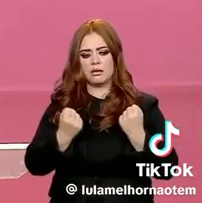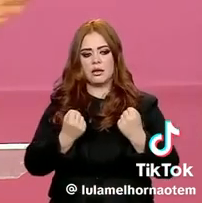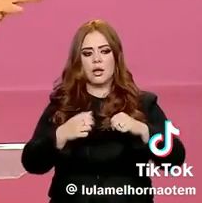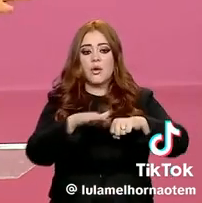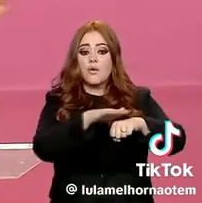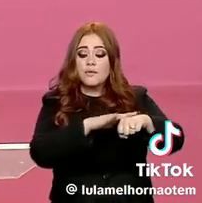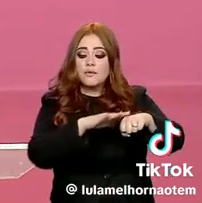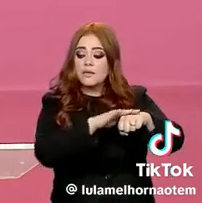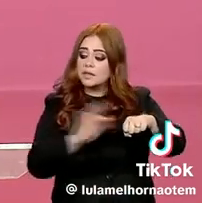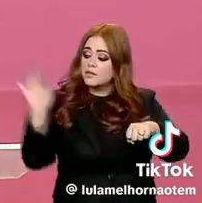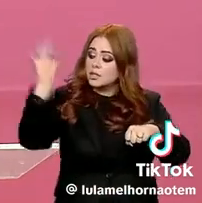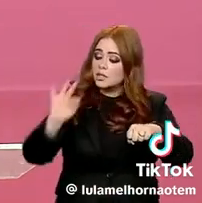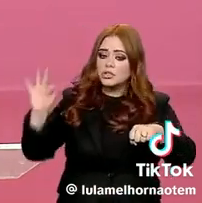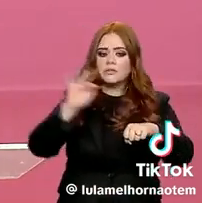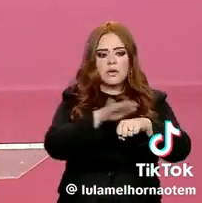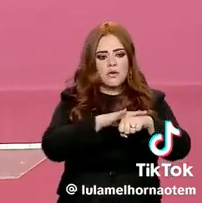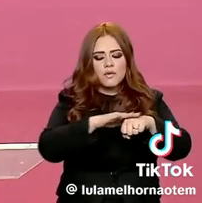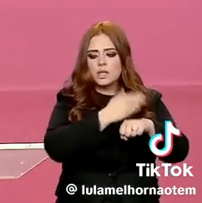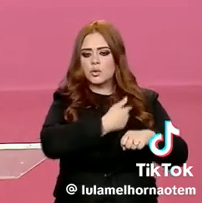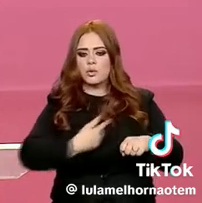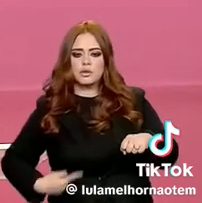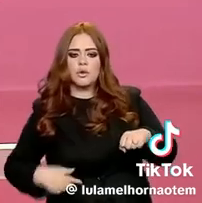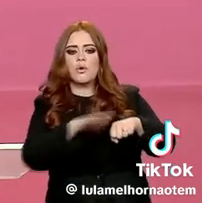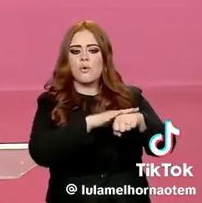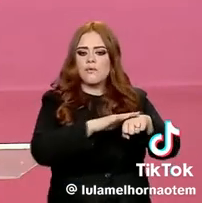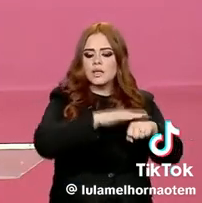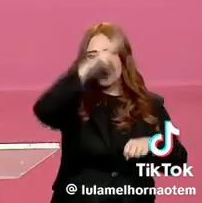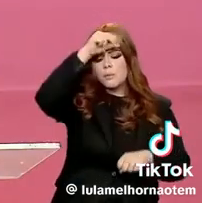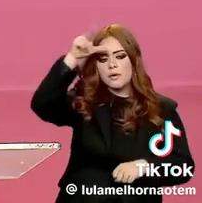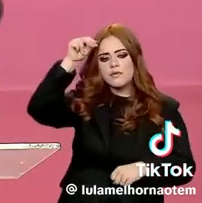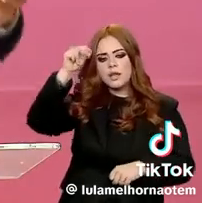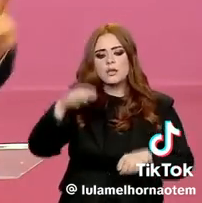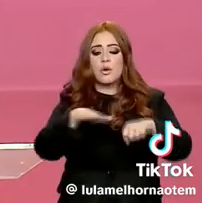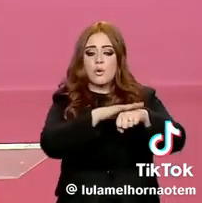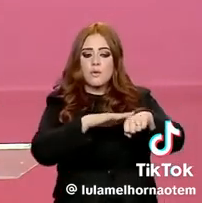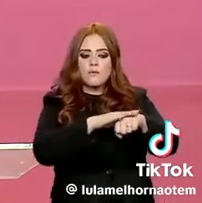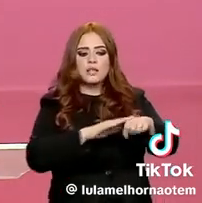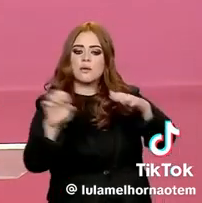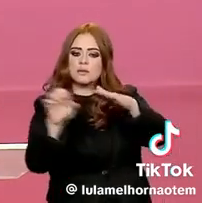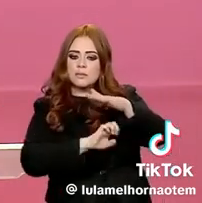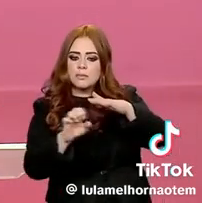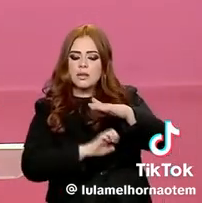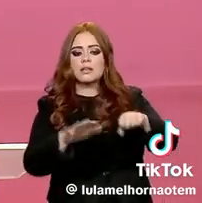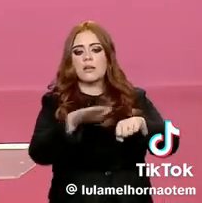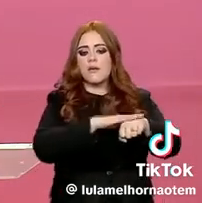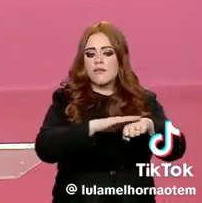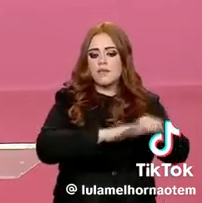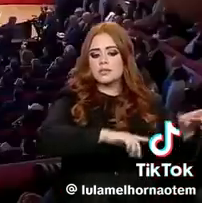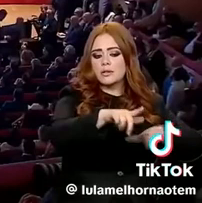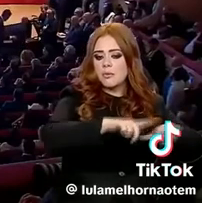Diálogo federativo com governadores e prefeitos. Diálogo empresarial, diálogo com os